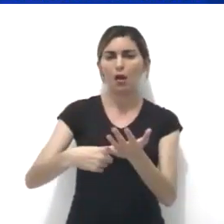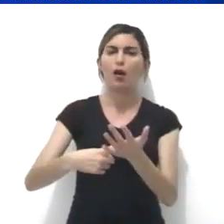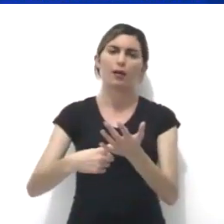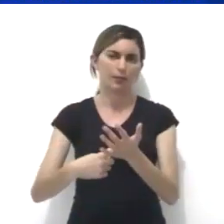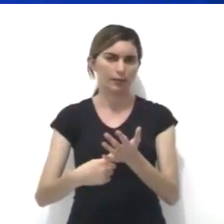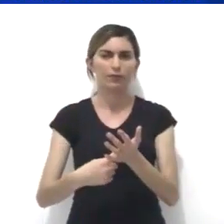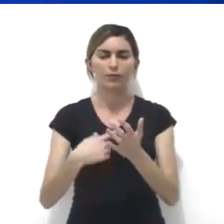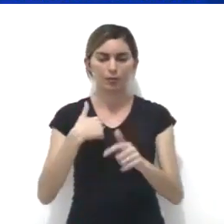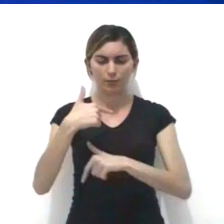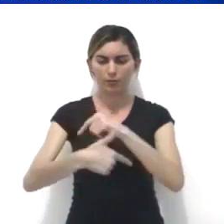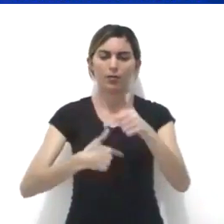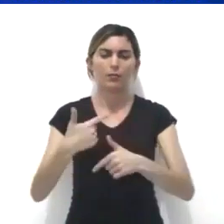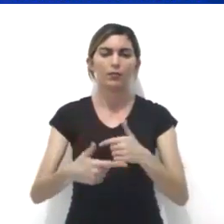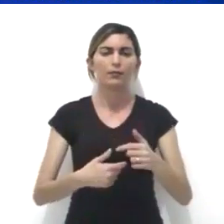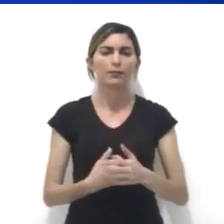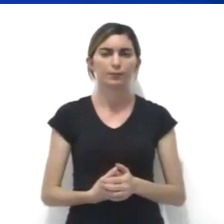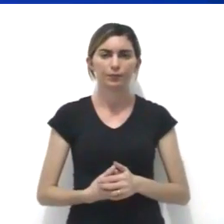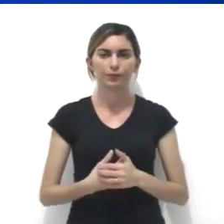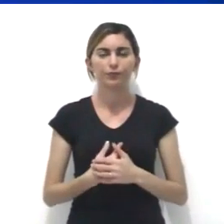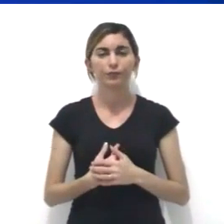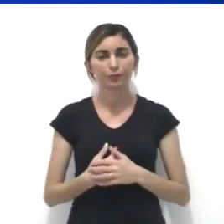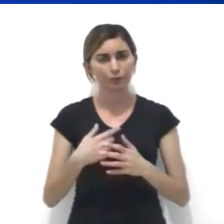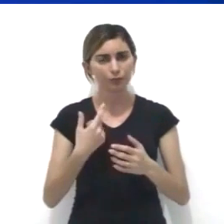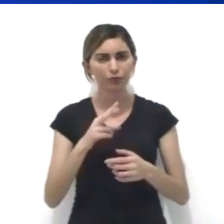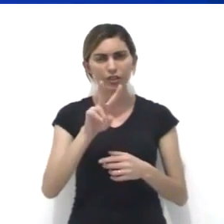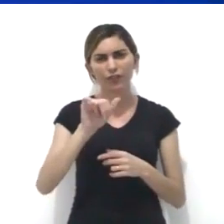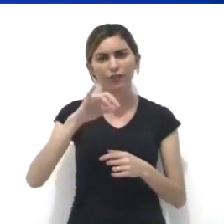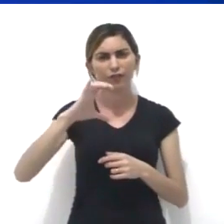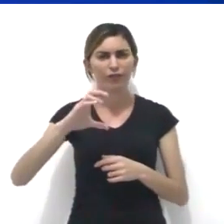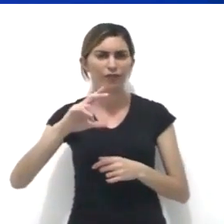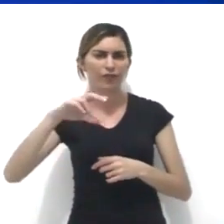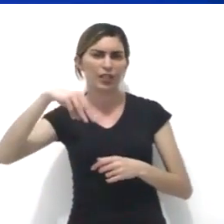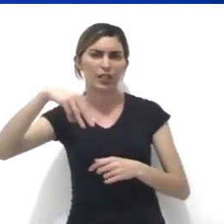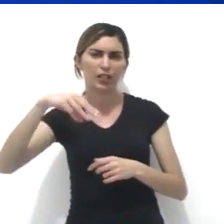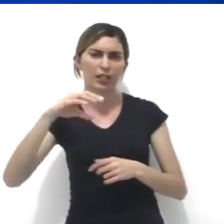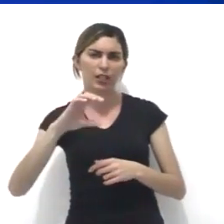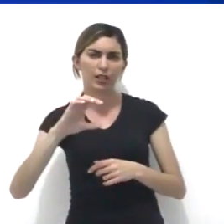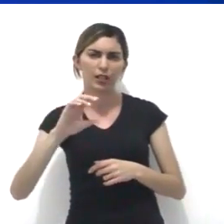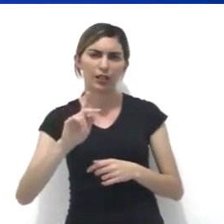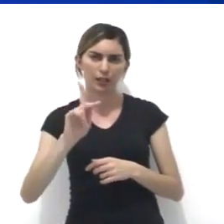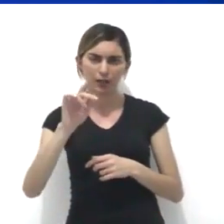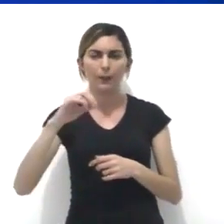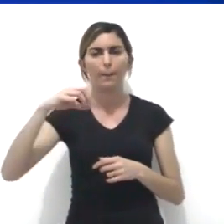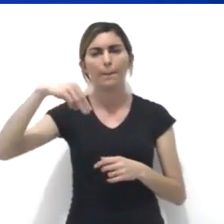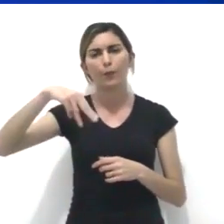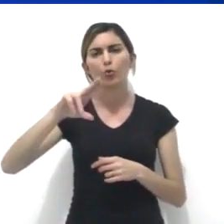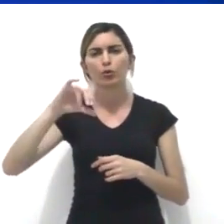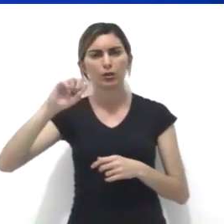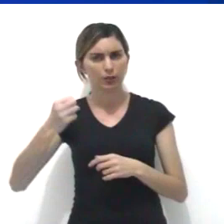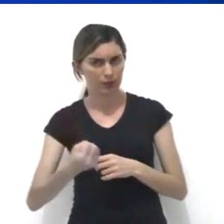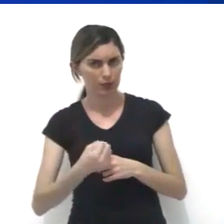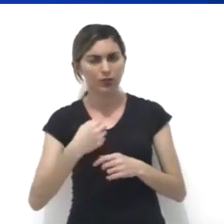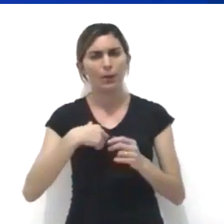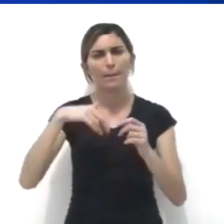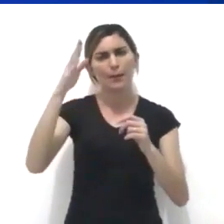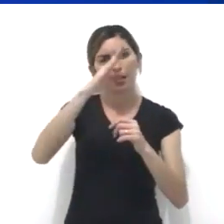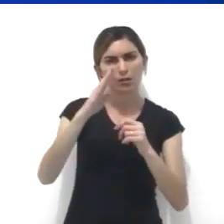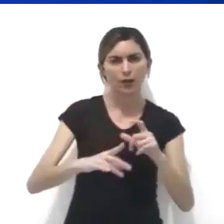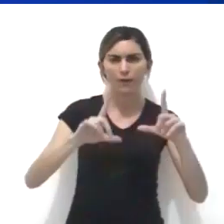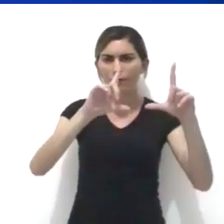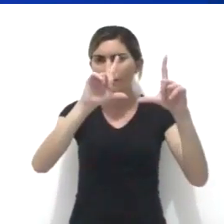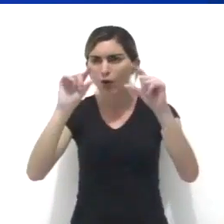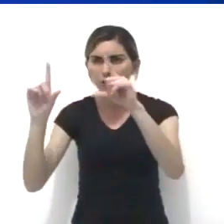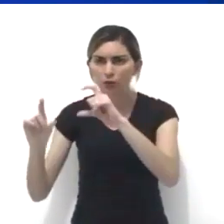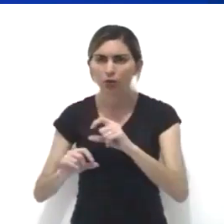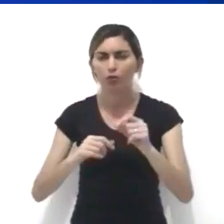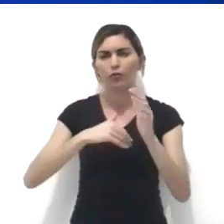registrada do seu trabalho. Vicky Muniz, brasileiro, artista plástico, fotógrafo